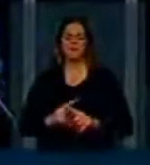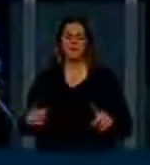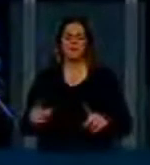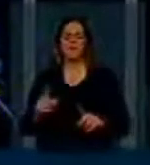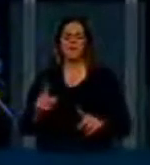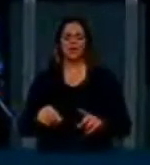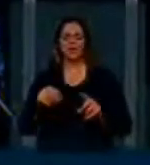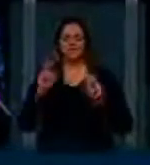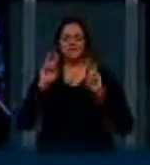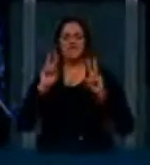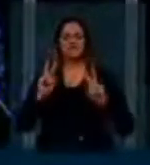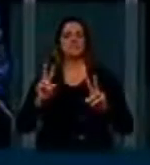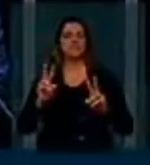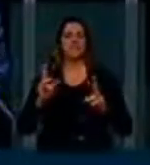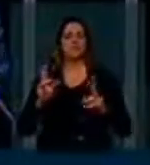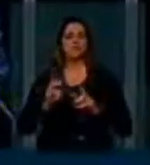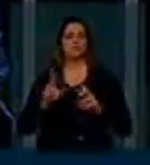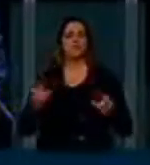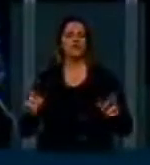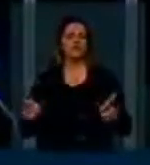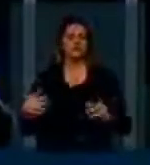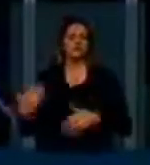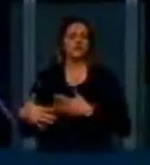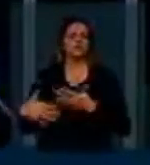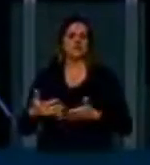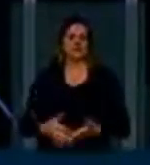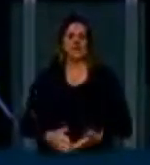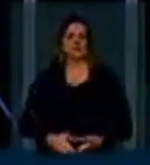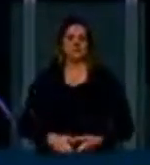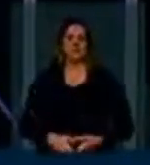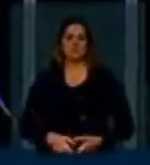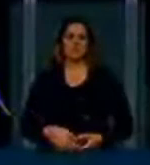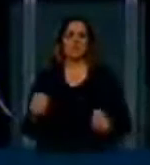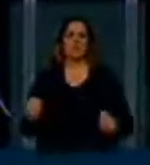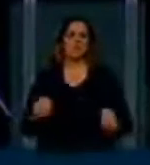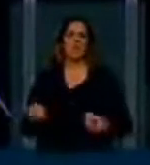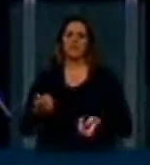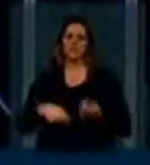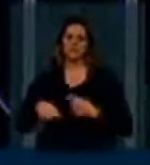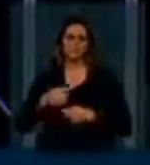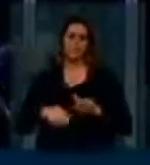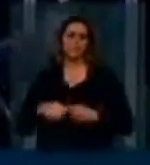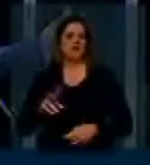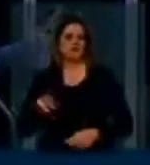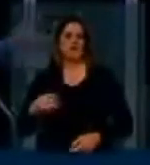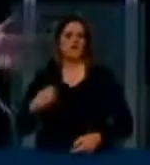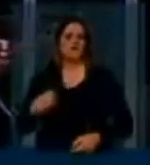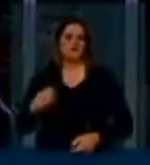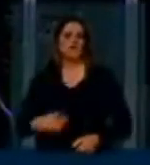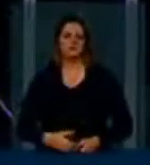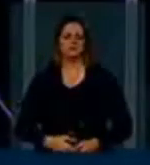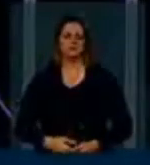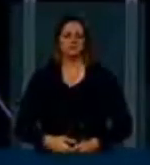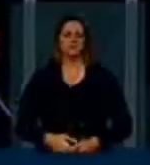ideológica do processo. E de como se ampliar isso, como se comercializar isso. Nós